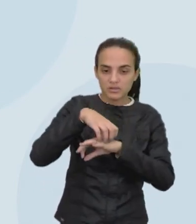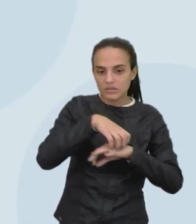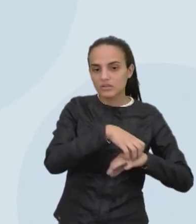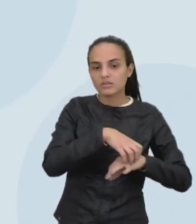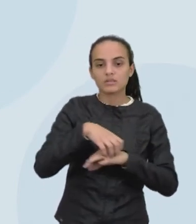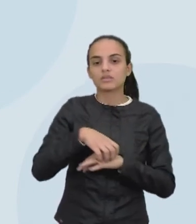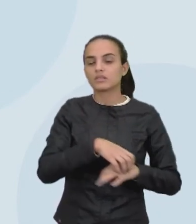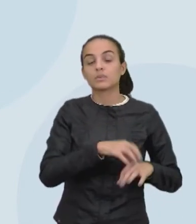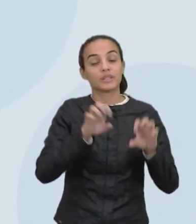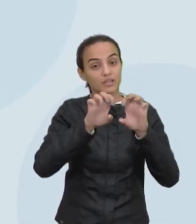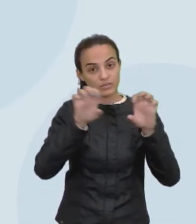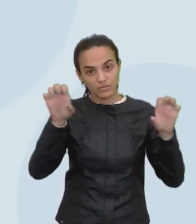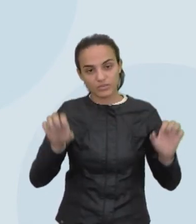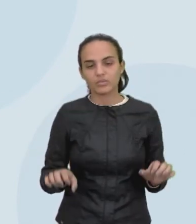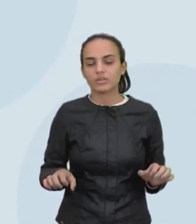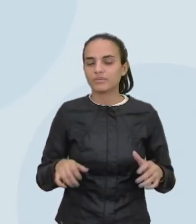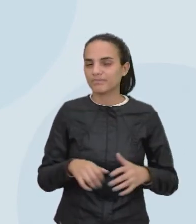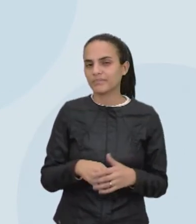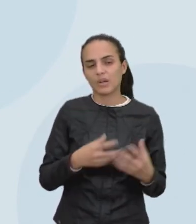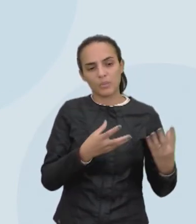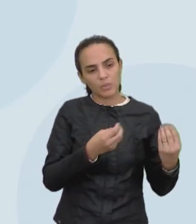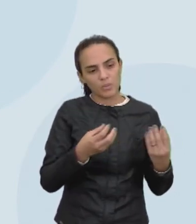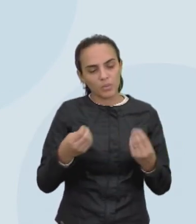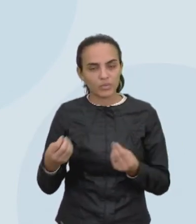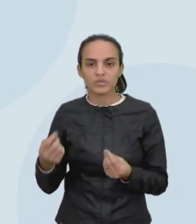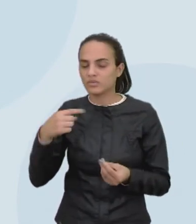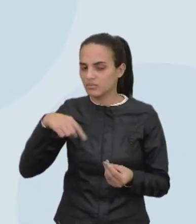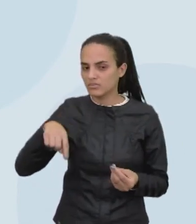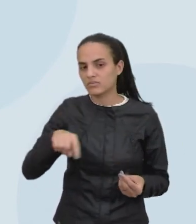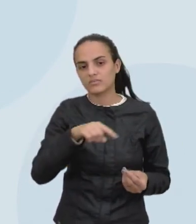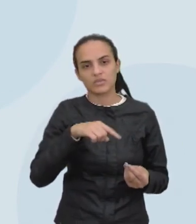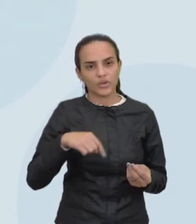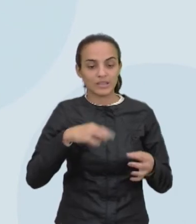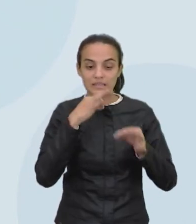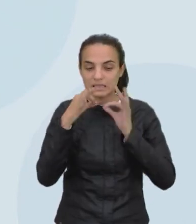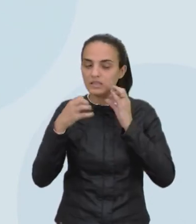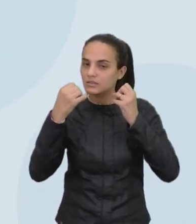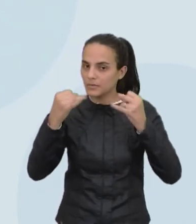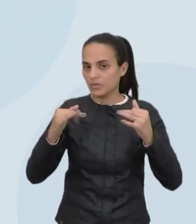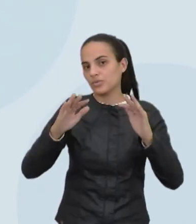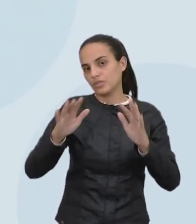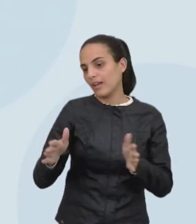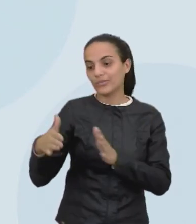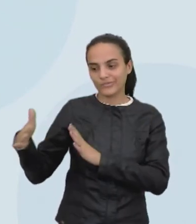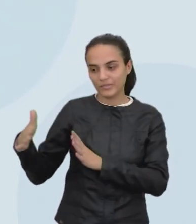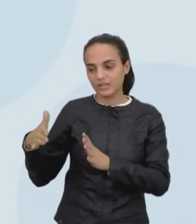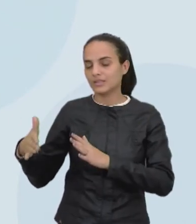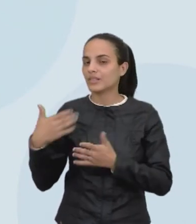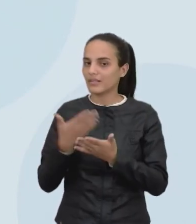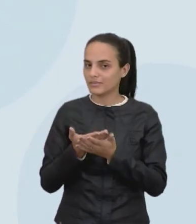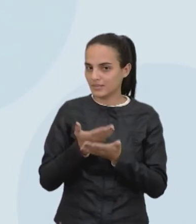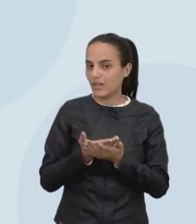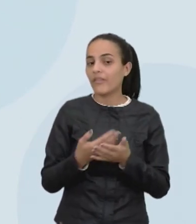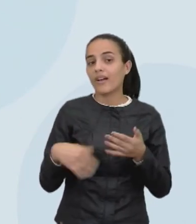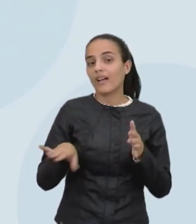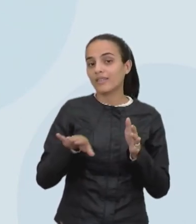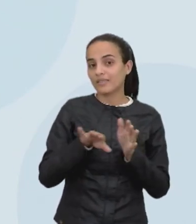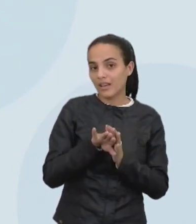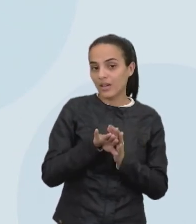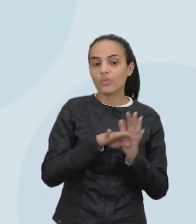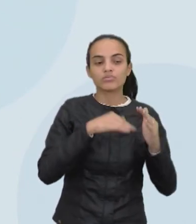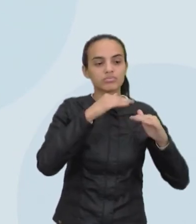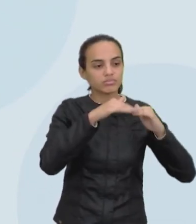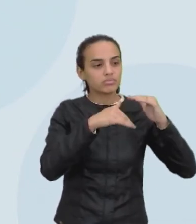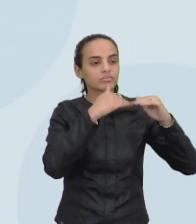infraestrutura. Ou seja, muito do que a gente comentou aí durante as nossas aulas, né. Até mesmo o